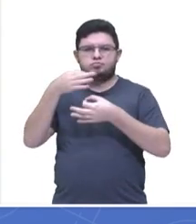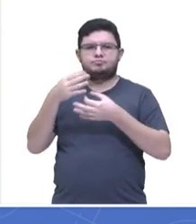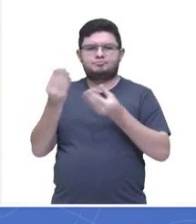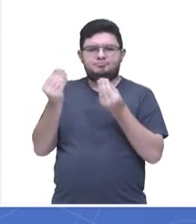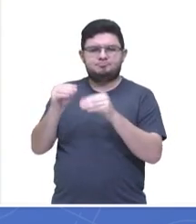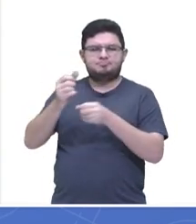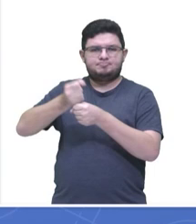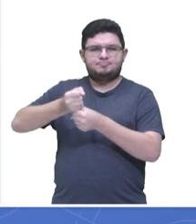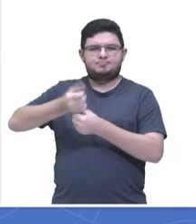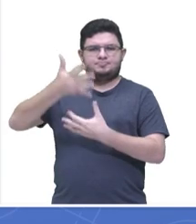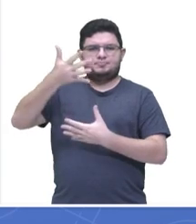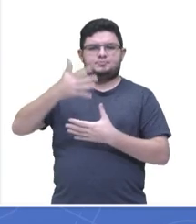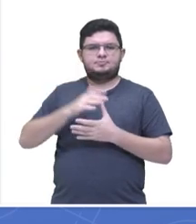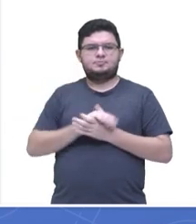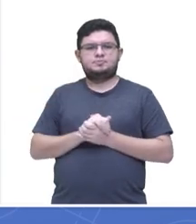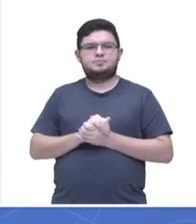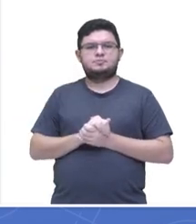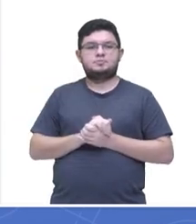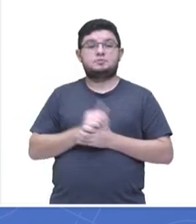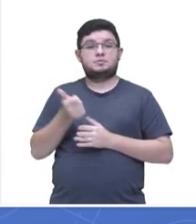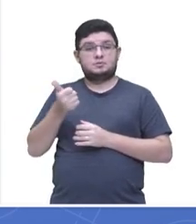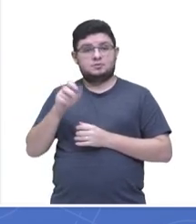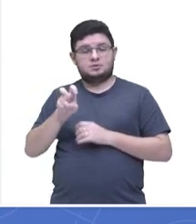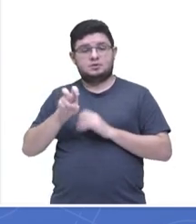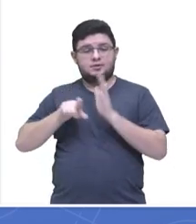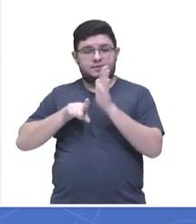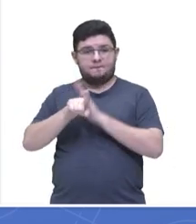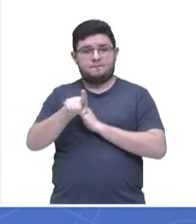eu tenho aqui, então, na questão 15, certo?